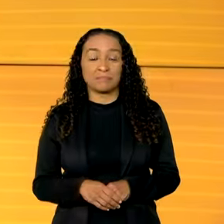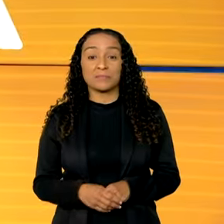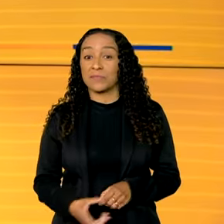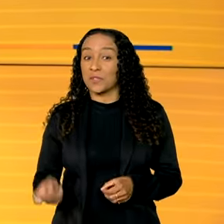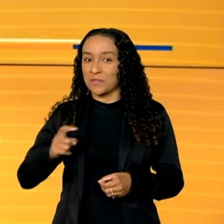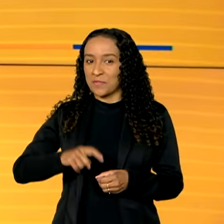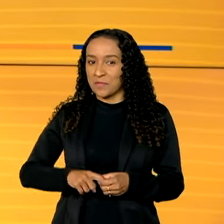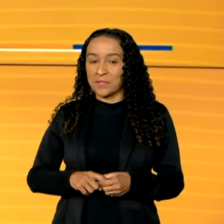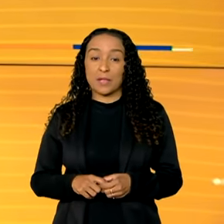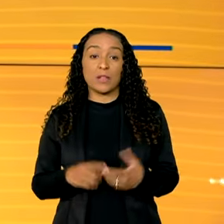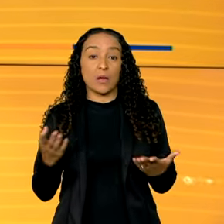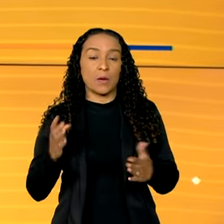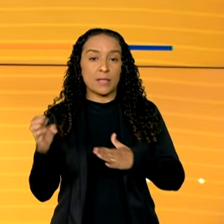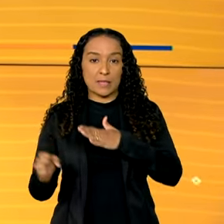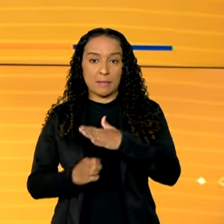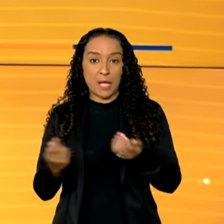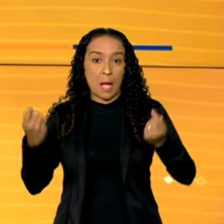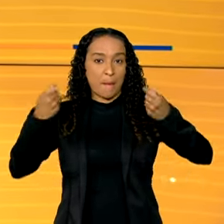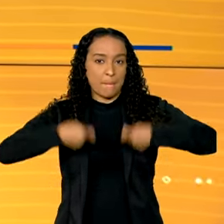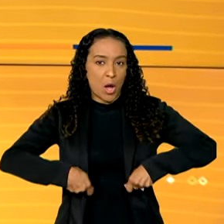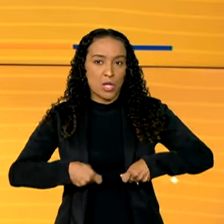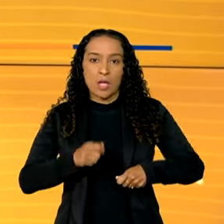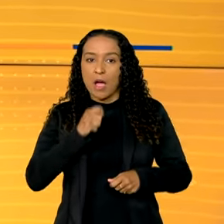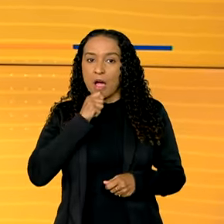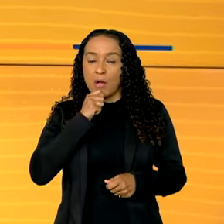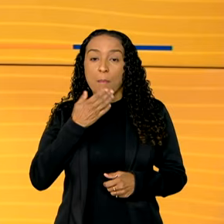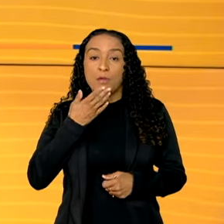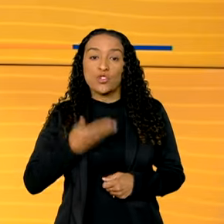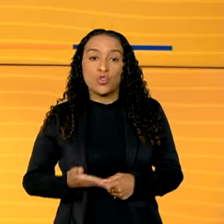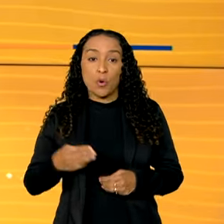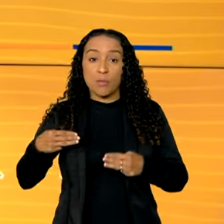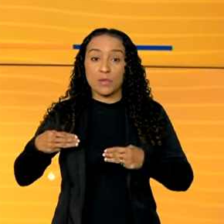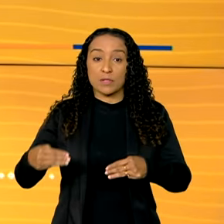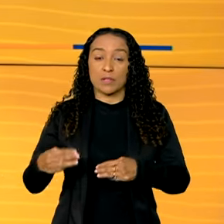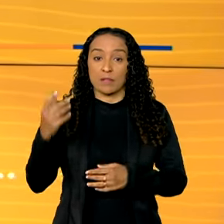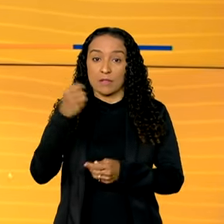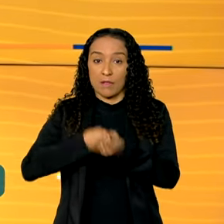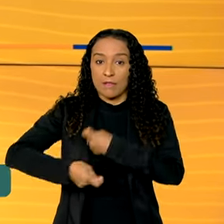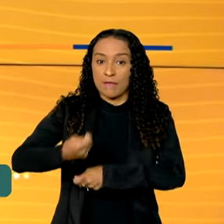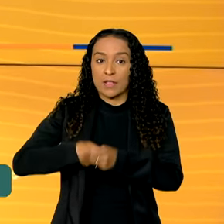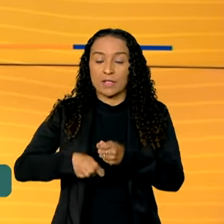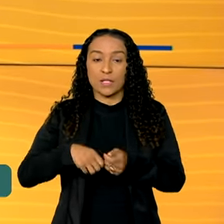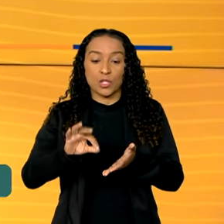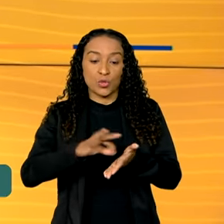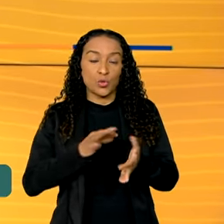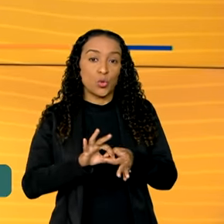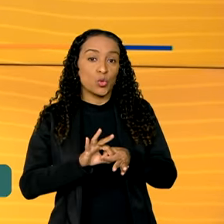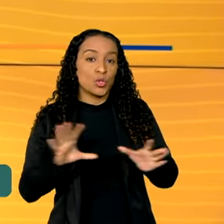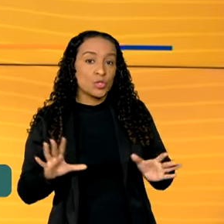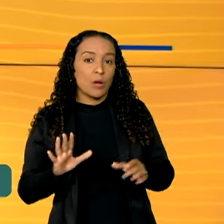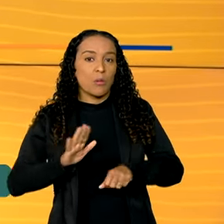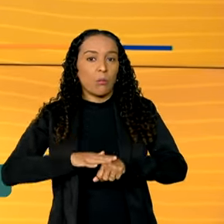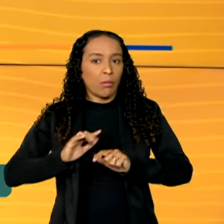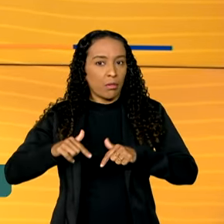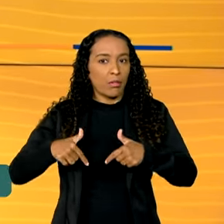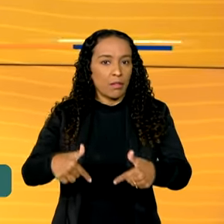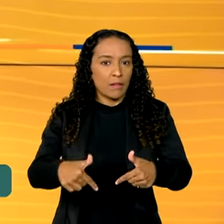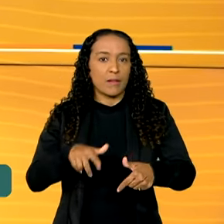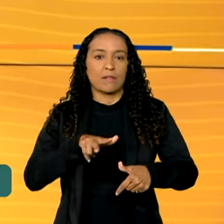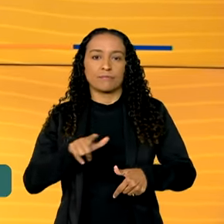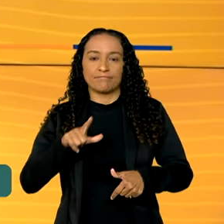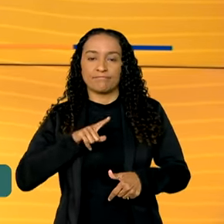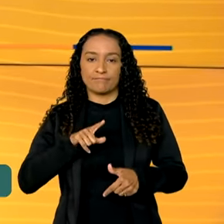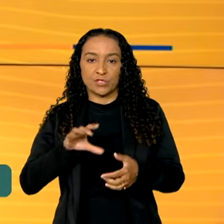Estamos de volta. E olha, as empresas de apostas que ainda não pediram ao Ministério da Fazenda autorização para funcionar